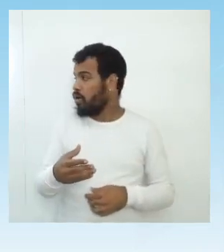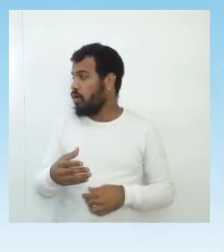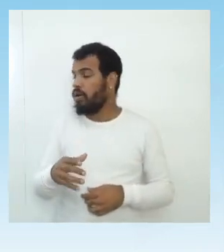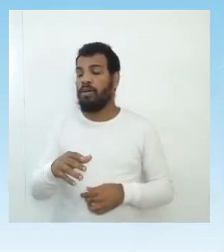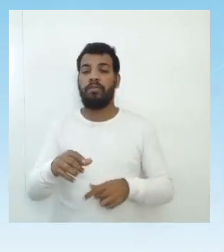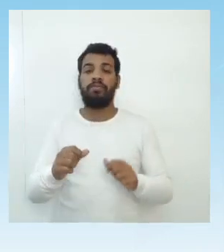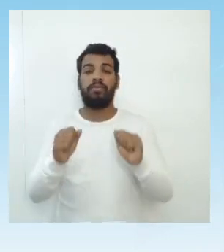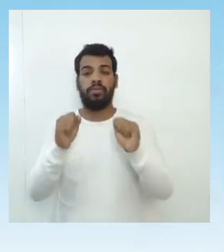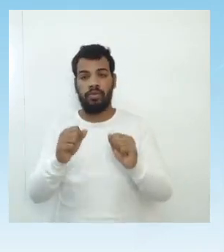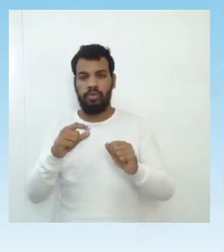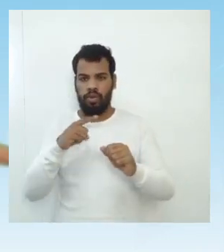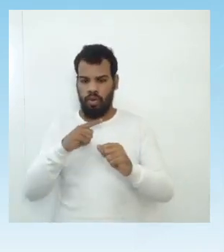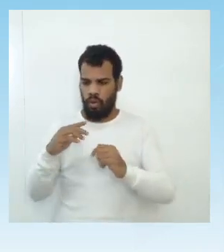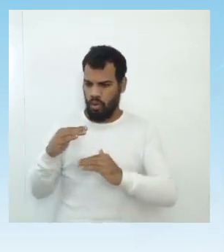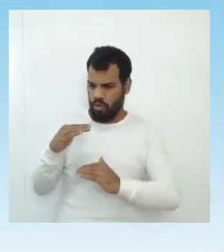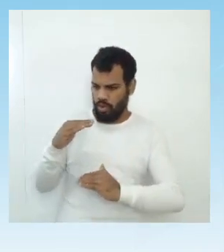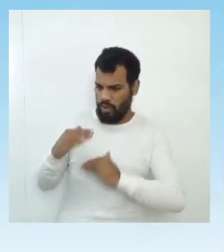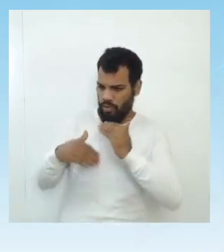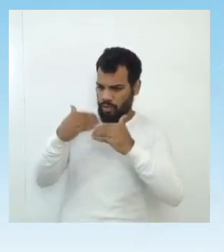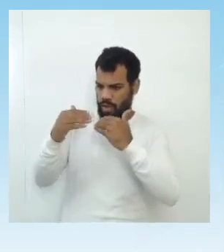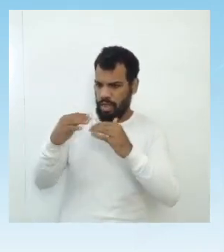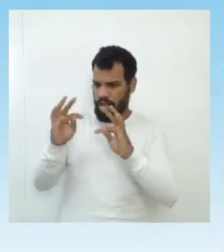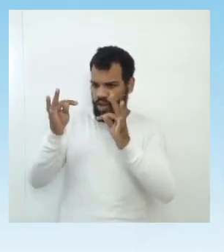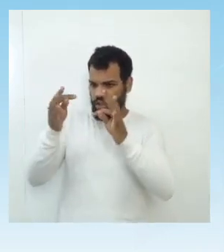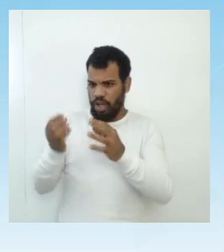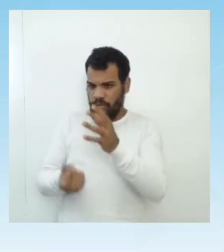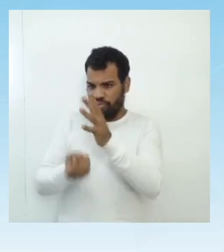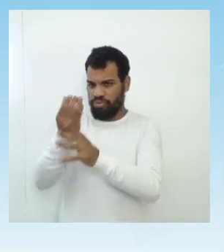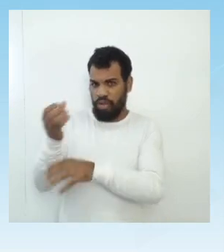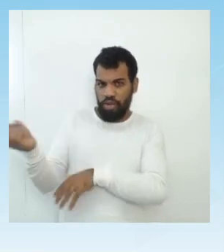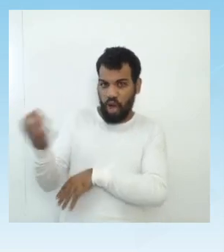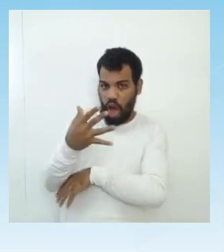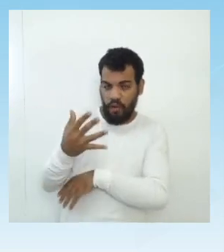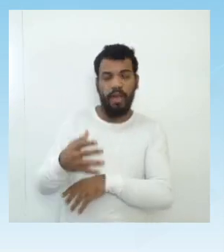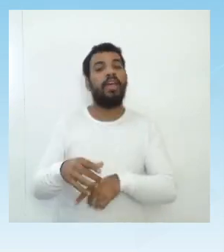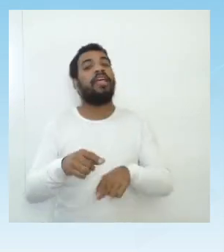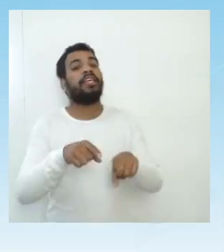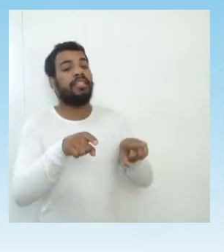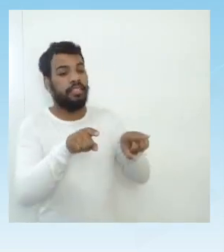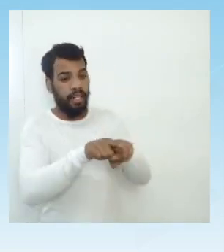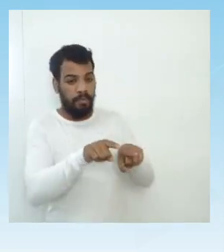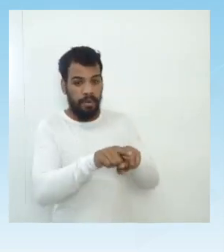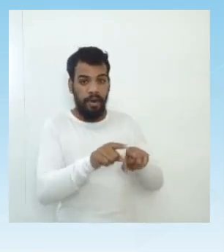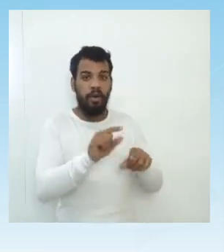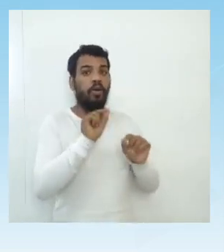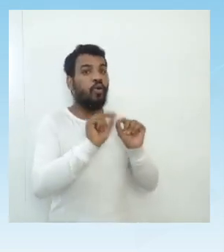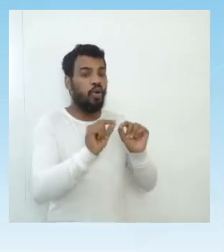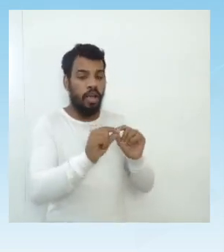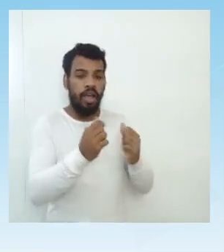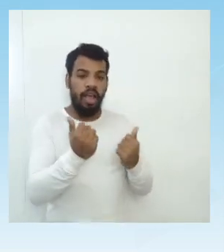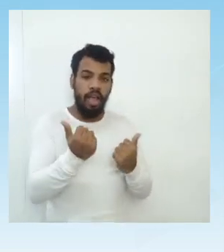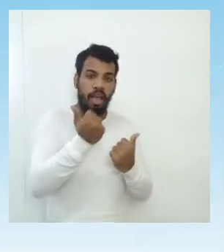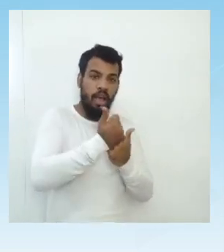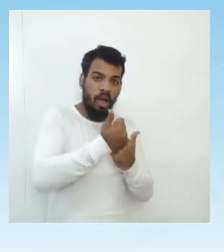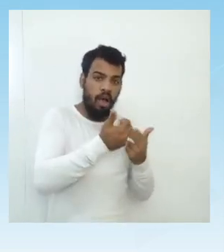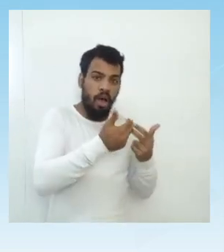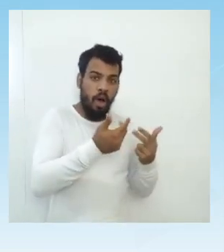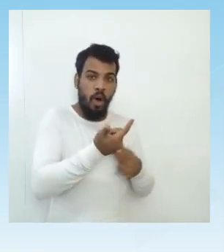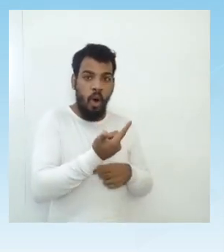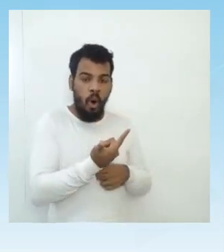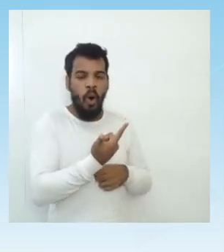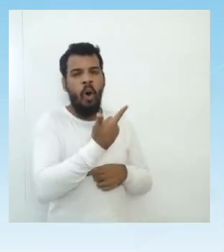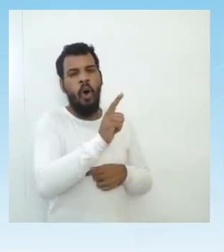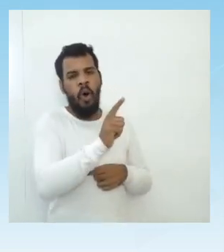do desenvolvimento de novas tecnologias, como também para substituir outros na